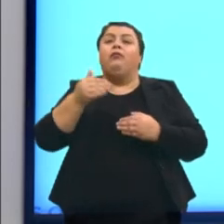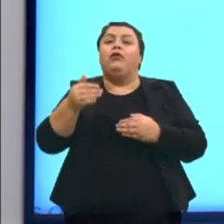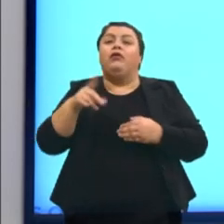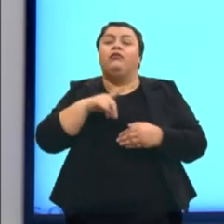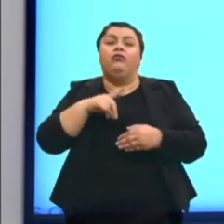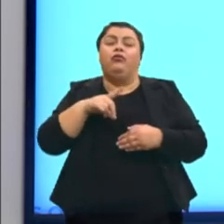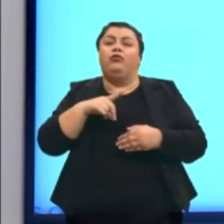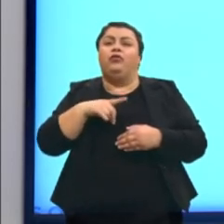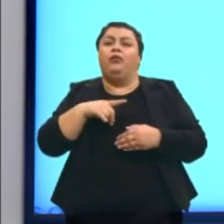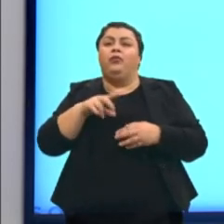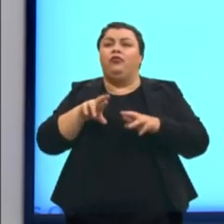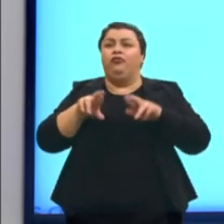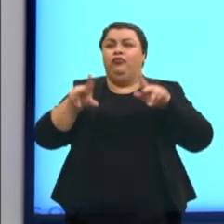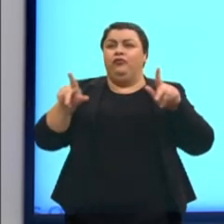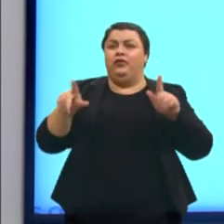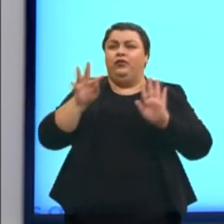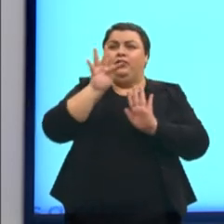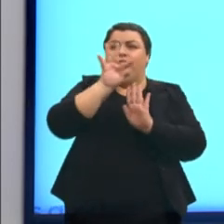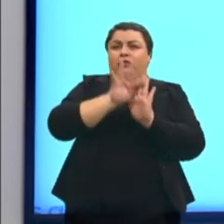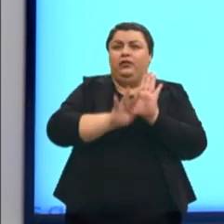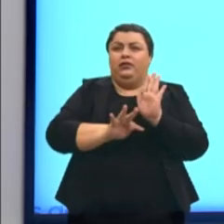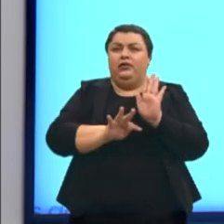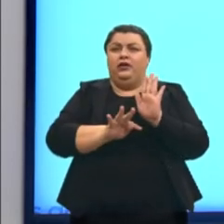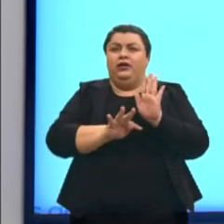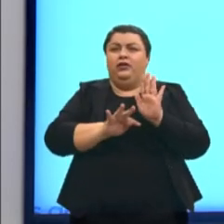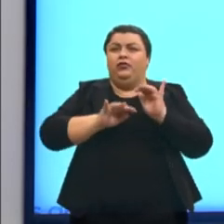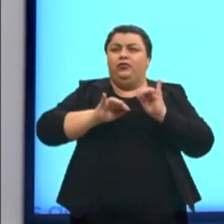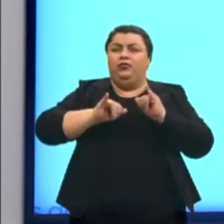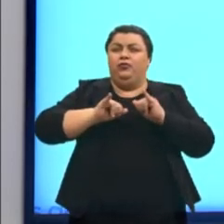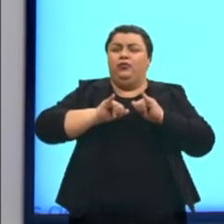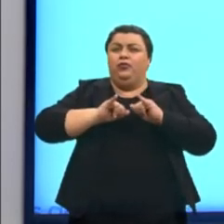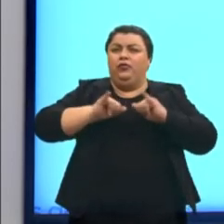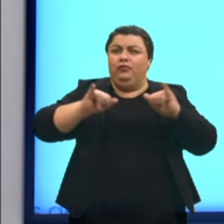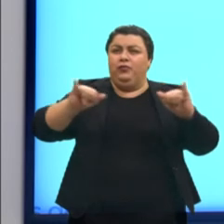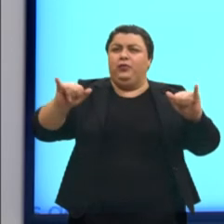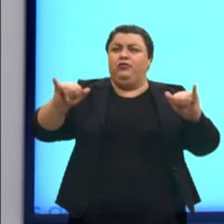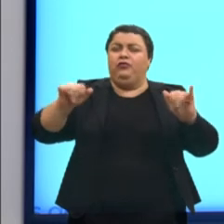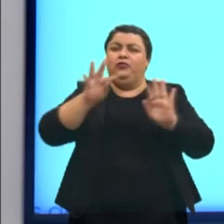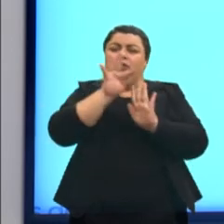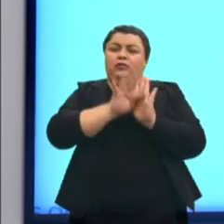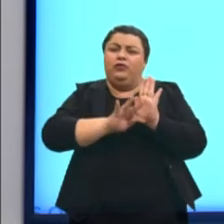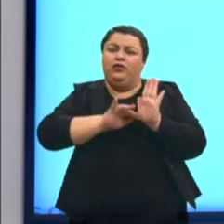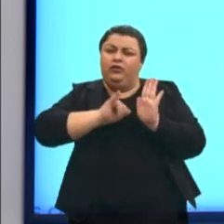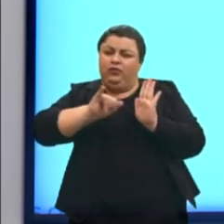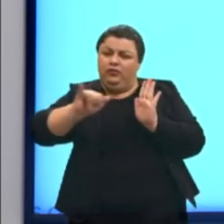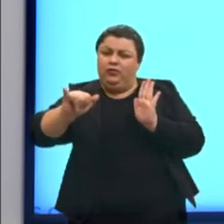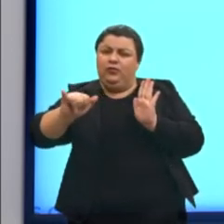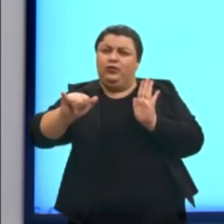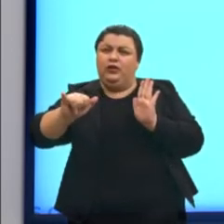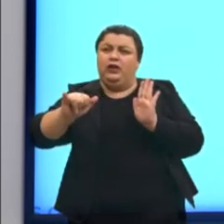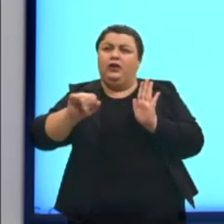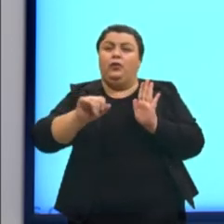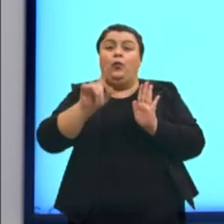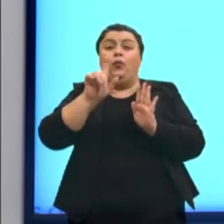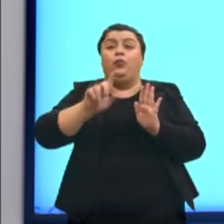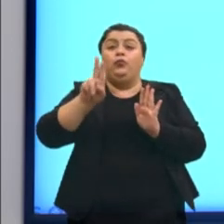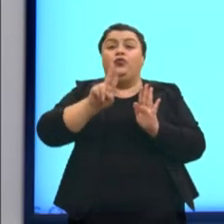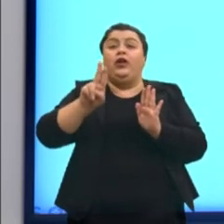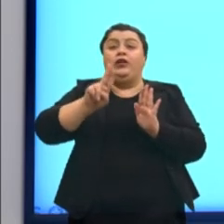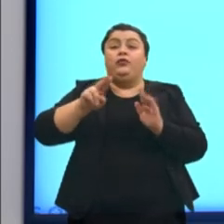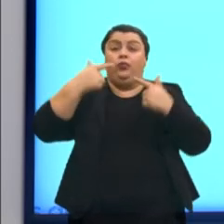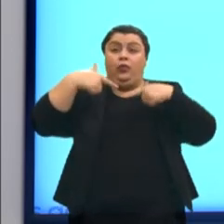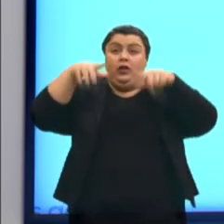a gente tem aí uma diferença entre o texto que a gente chama de texto informativo, que é aquele formado com a linguagem não literária,